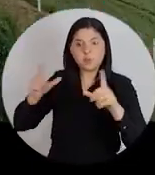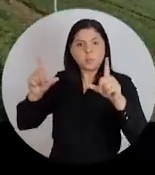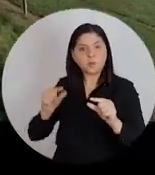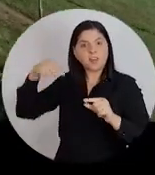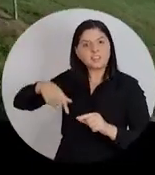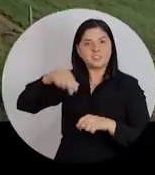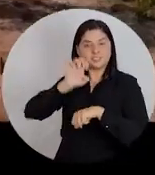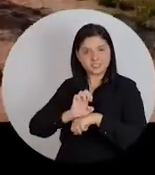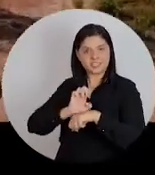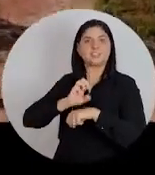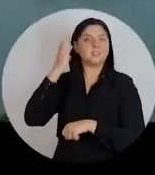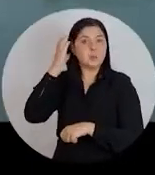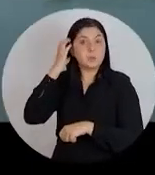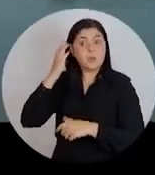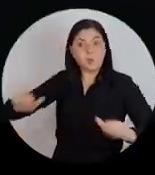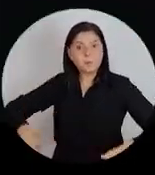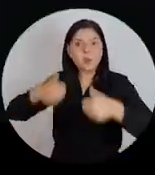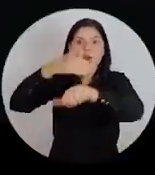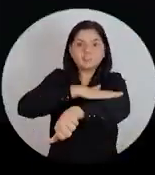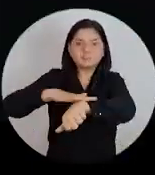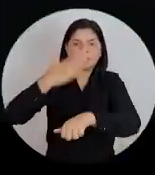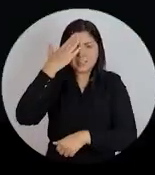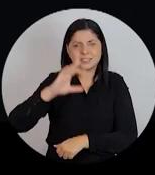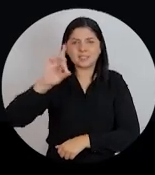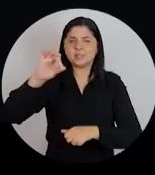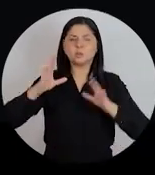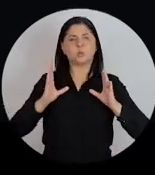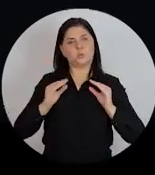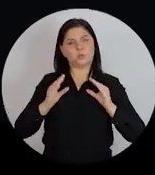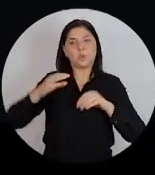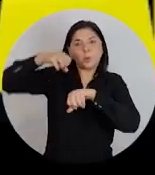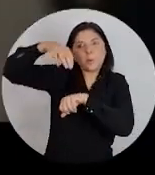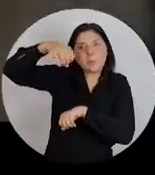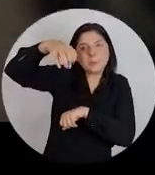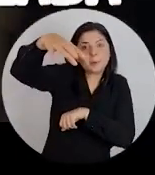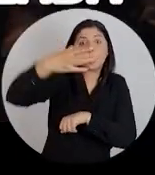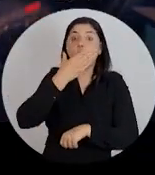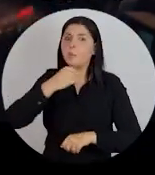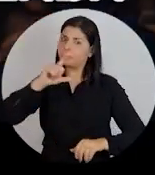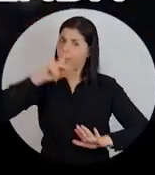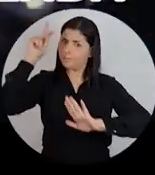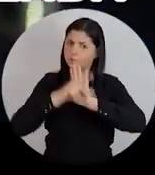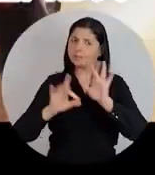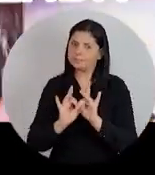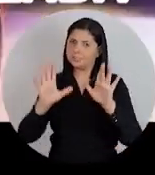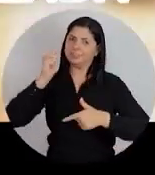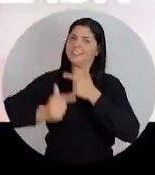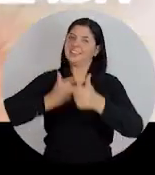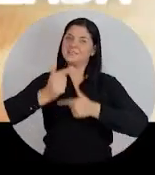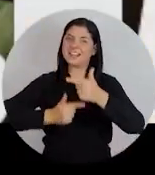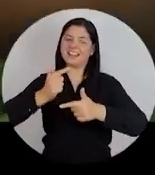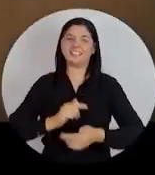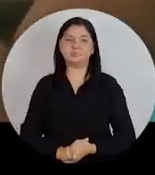saúde? Com esse asfalto vai ficar bem melhor. Hoje, graças a Deus, está tudo tranquilo, né? Por causa da iluminação. O homem tem projeto, deixa o homem